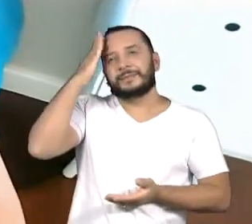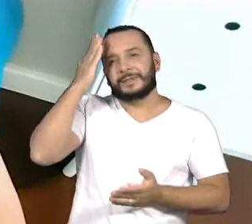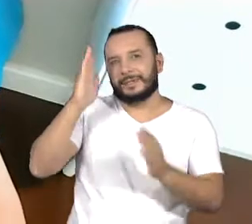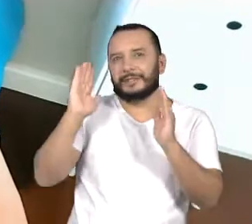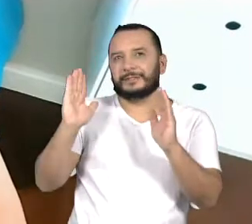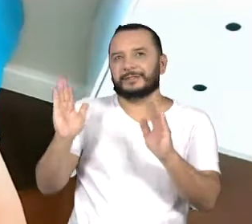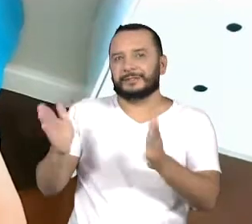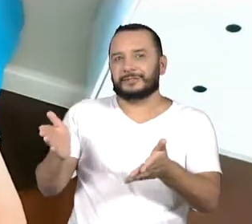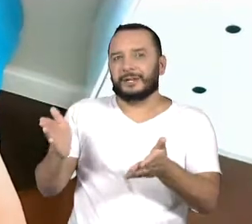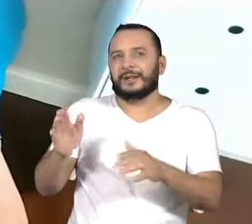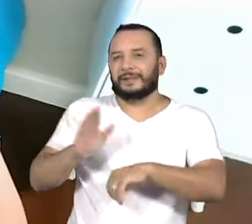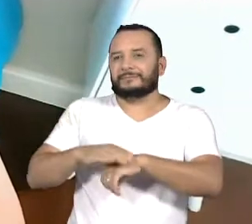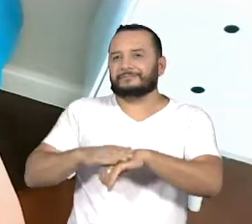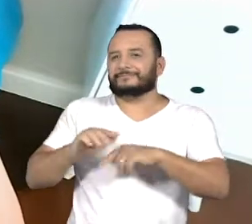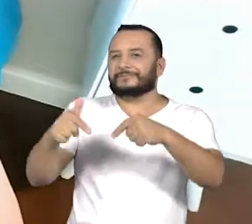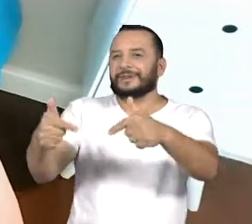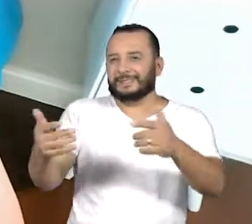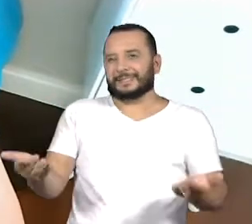o que tinha que fazer.